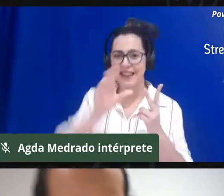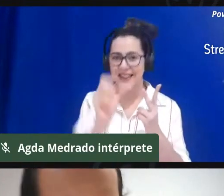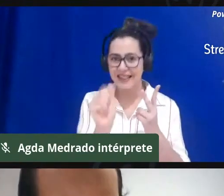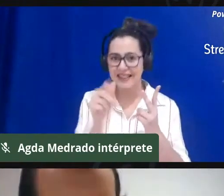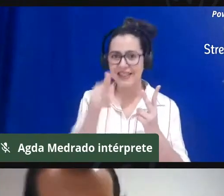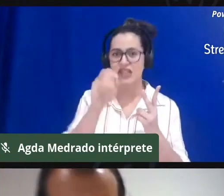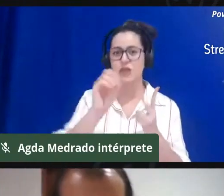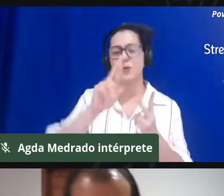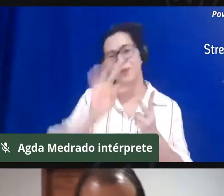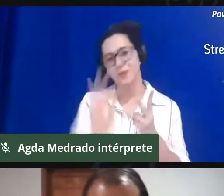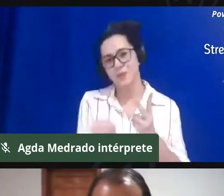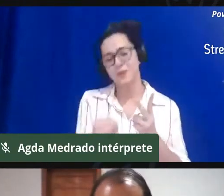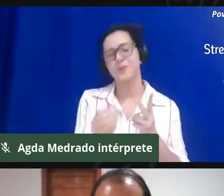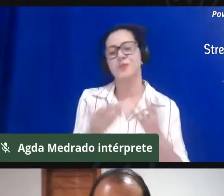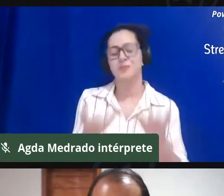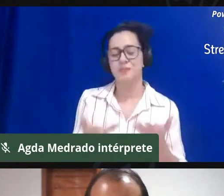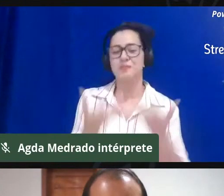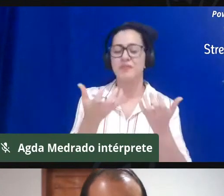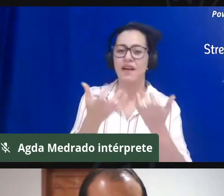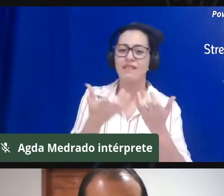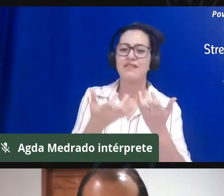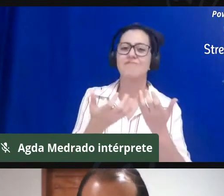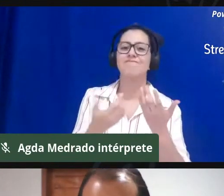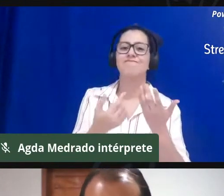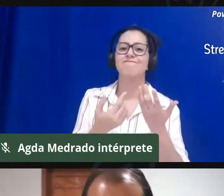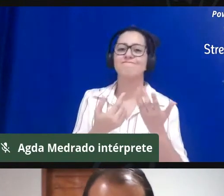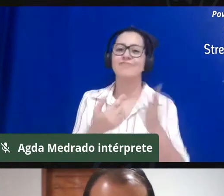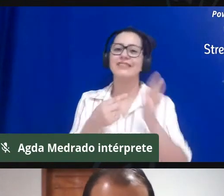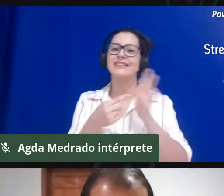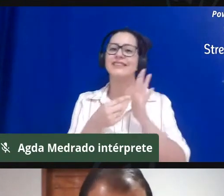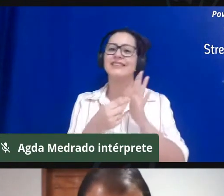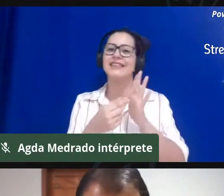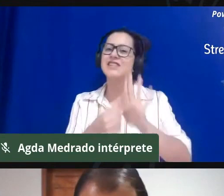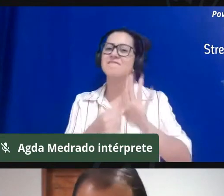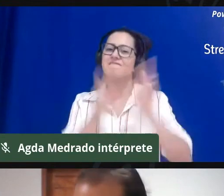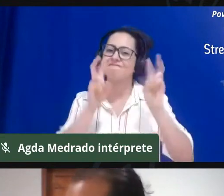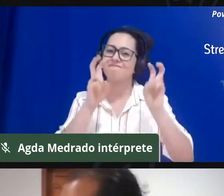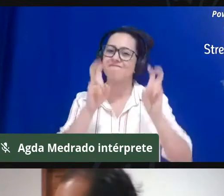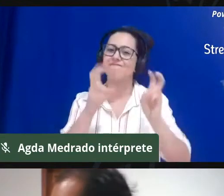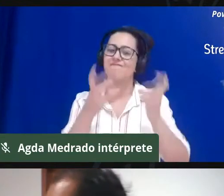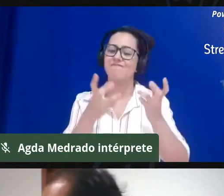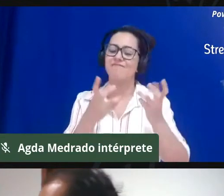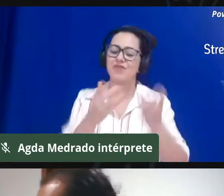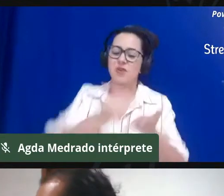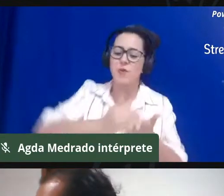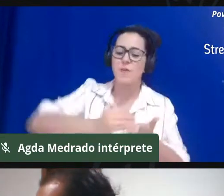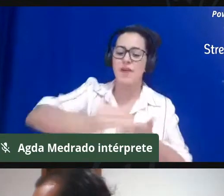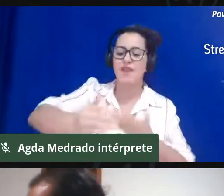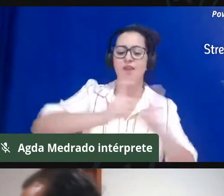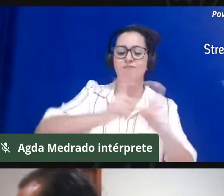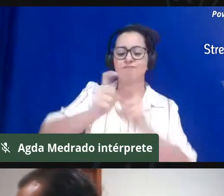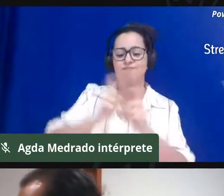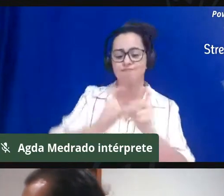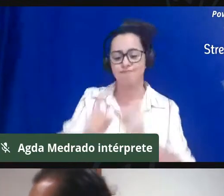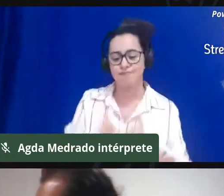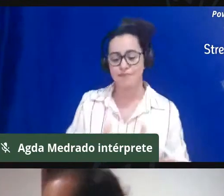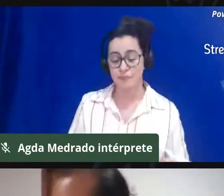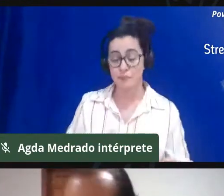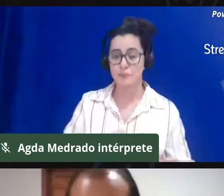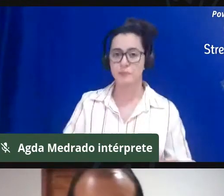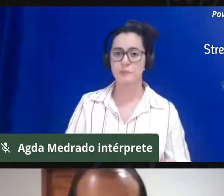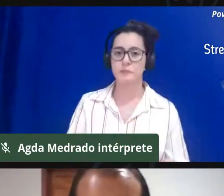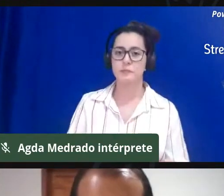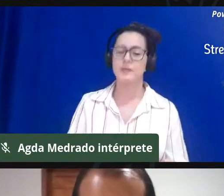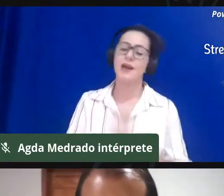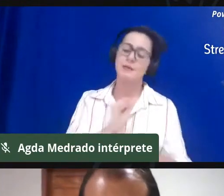para a gente poder já dar o pontapé do debate e dar discussões enquanto vão chegando aqui